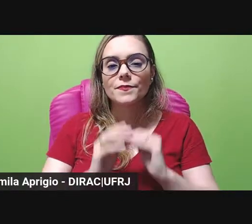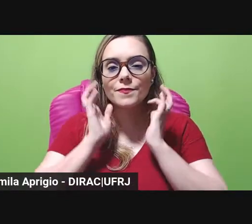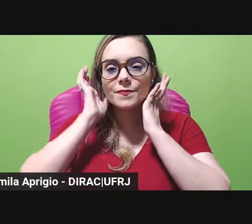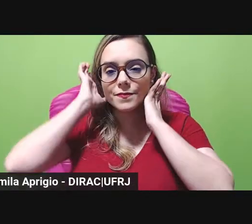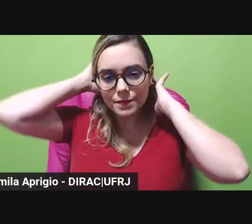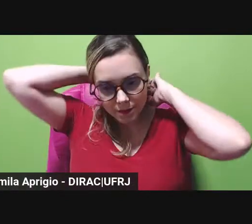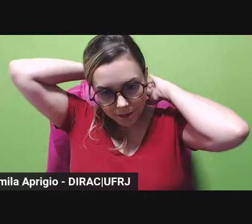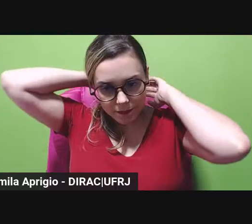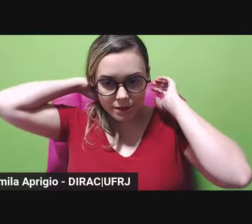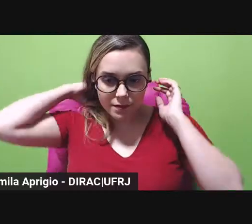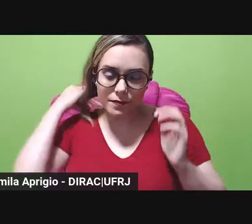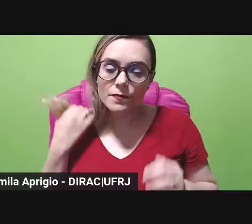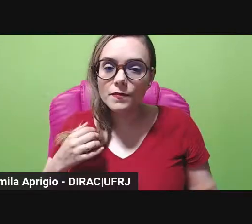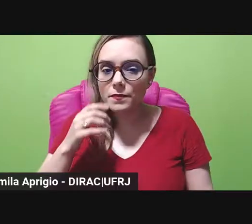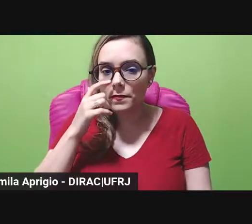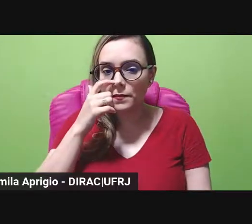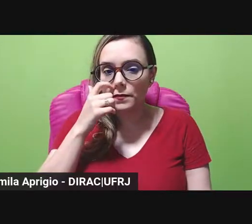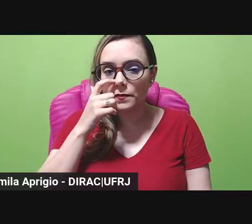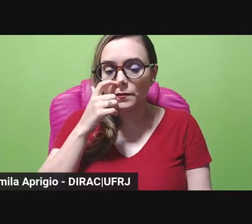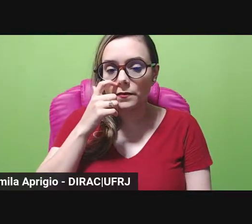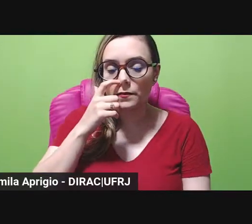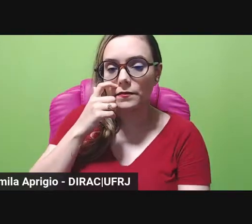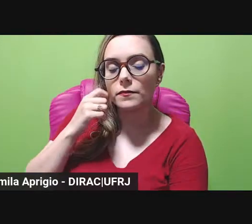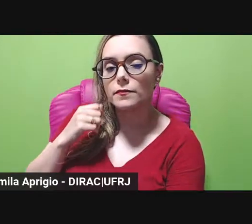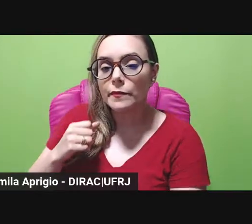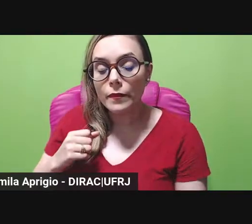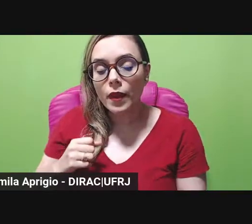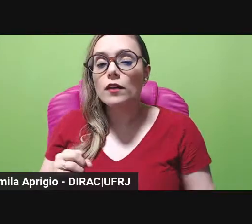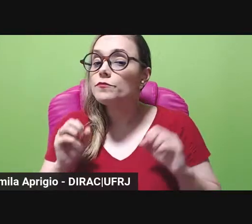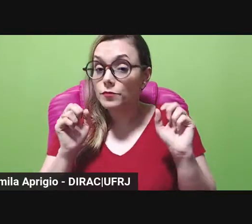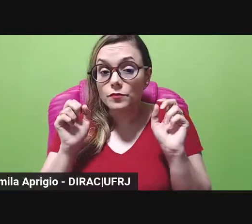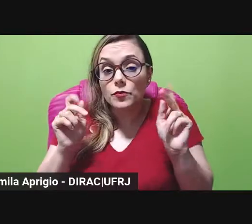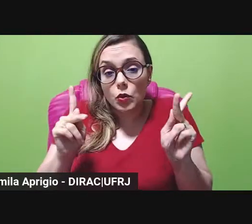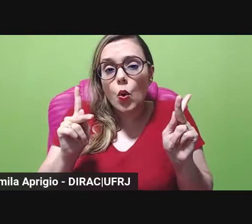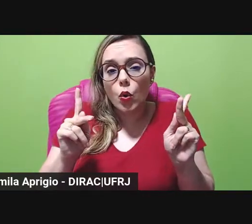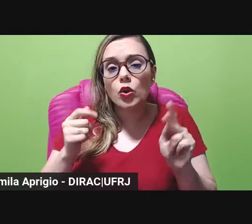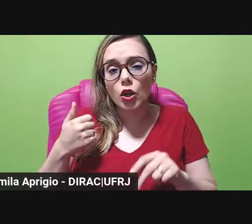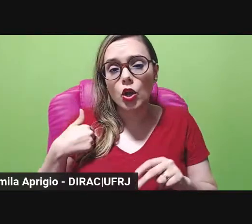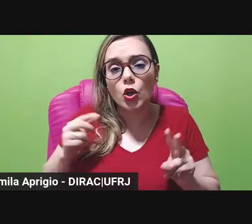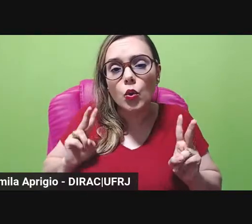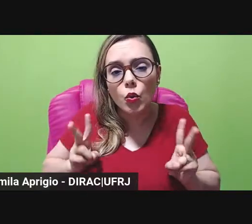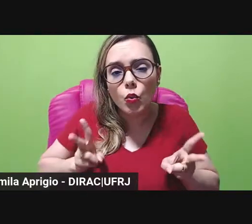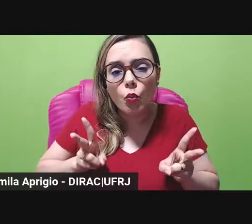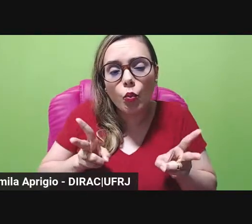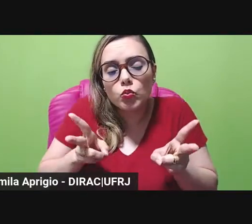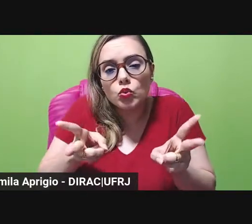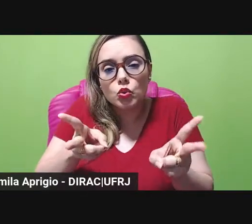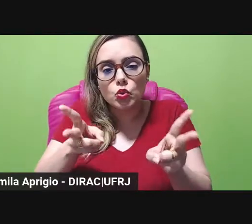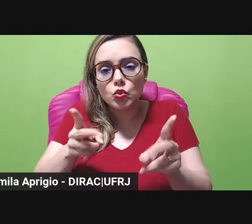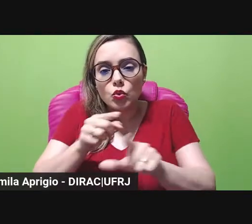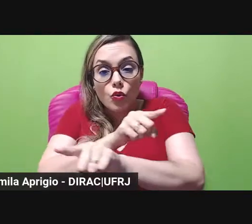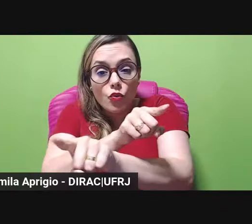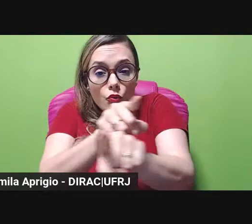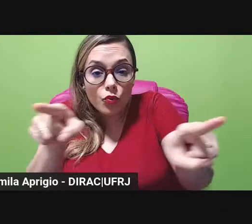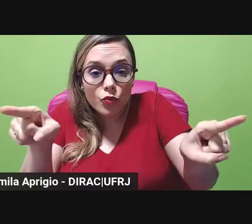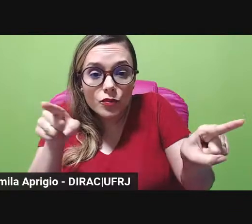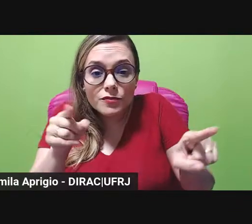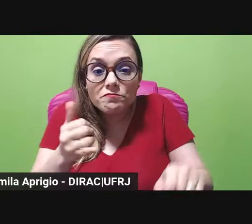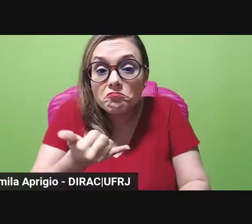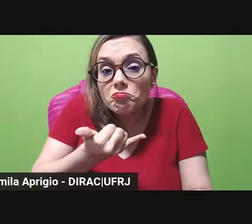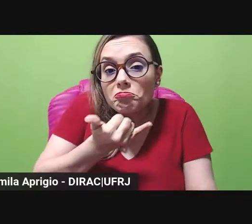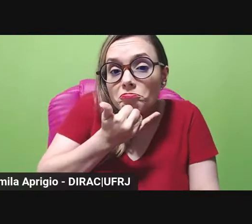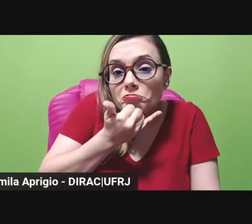aí é o seguinte eu vou eu continuo aqui tá vocês me perdoem porque eu não tenho muito